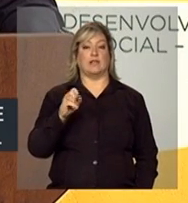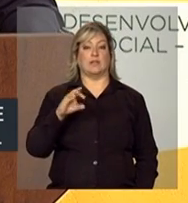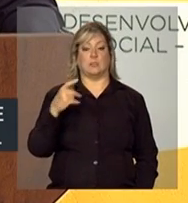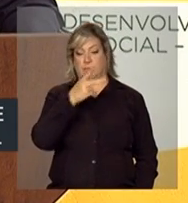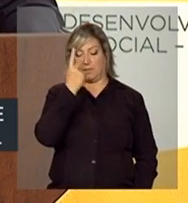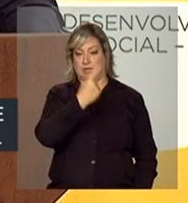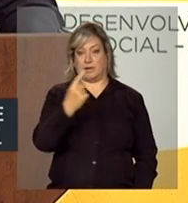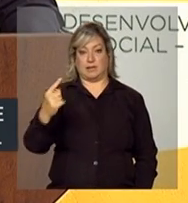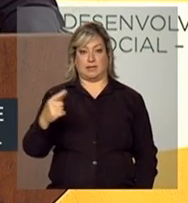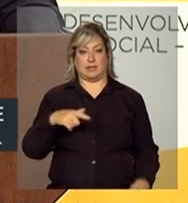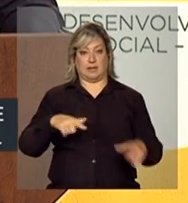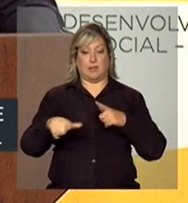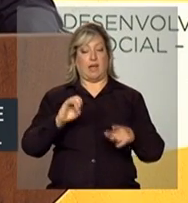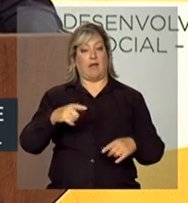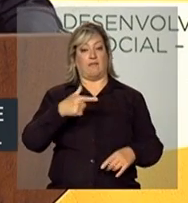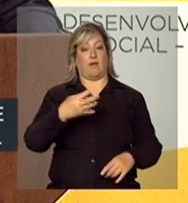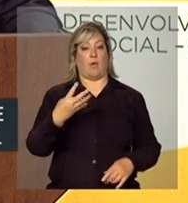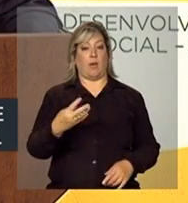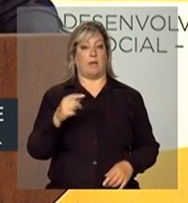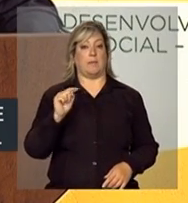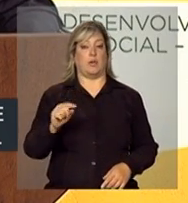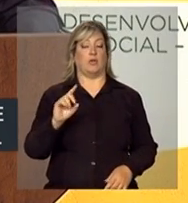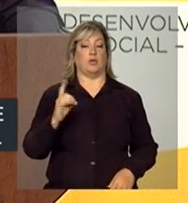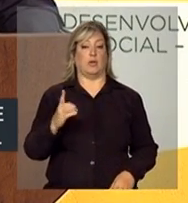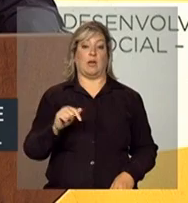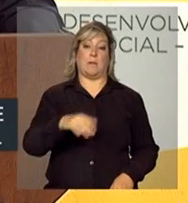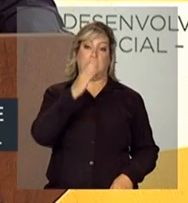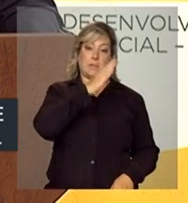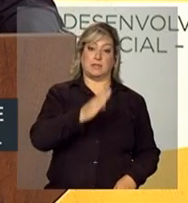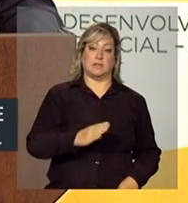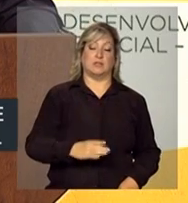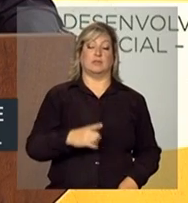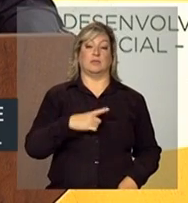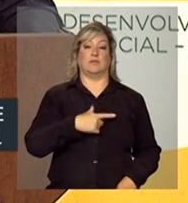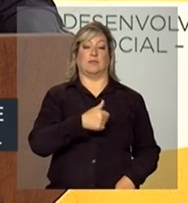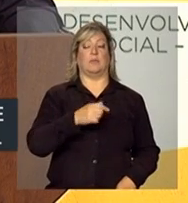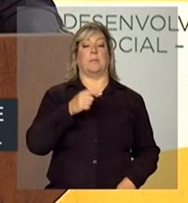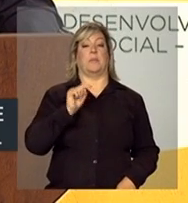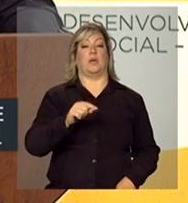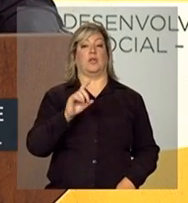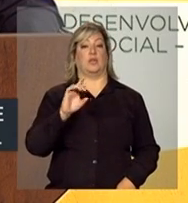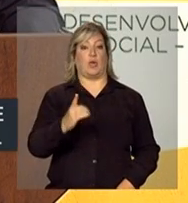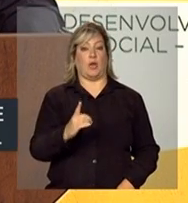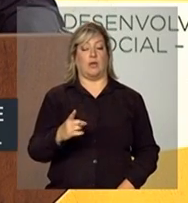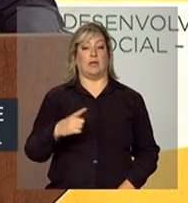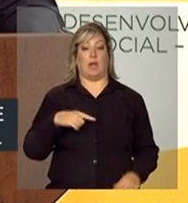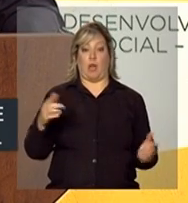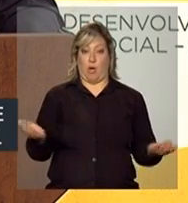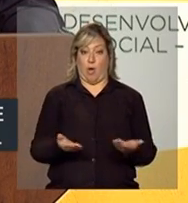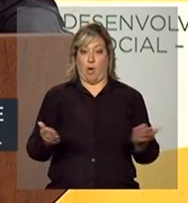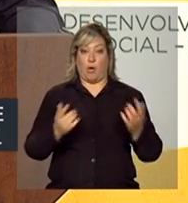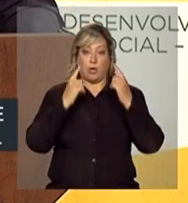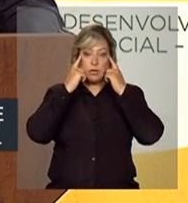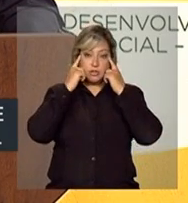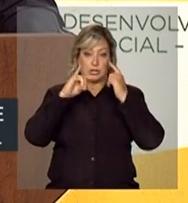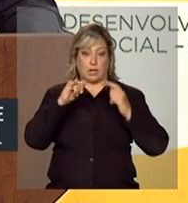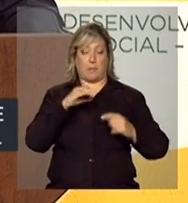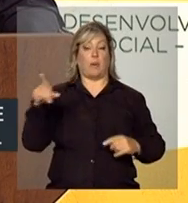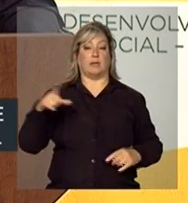mil dólares, do Brasil, de 21 mil dólares. E hoje, o Japão, em 2010, tem